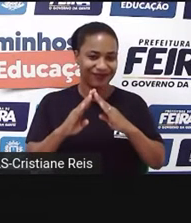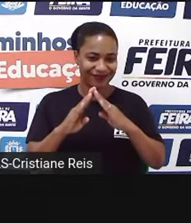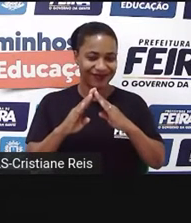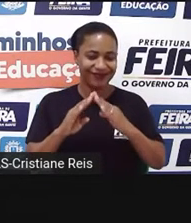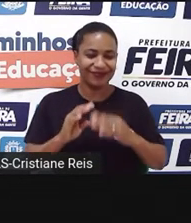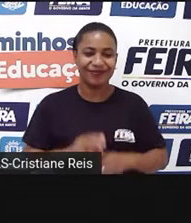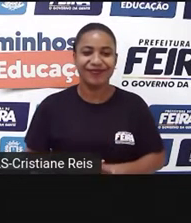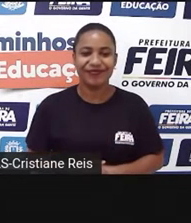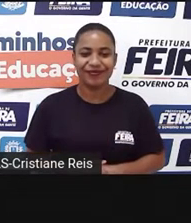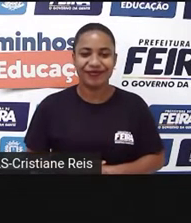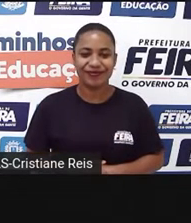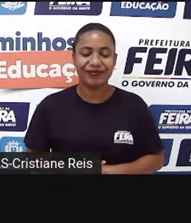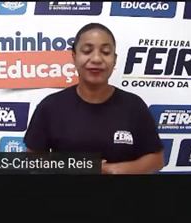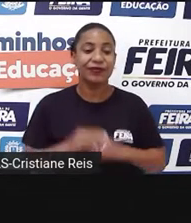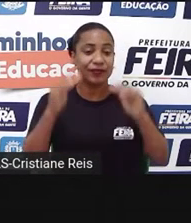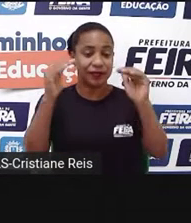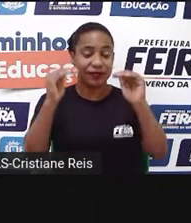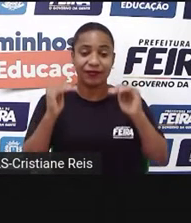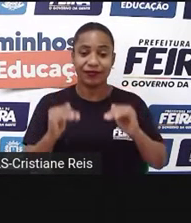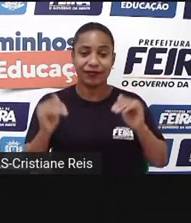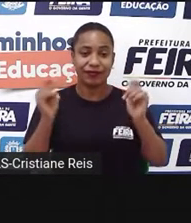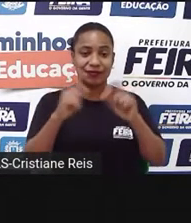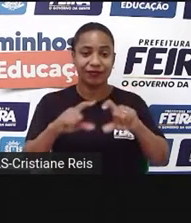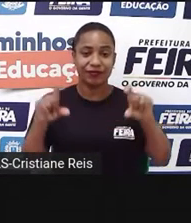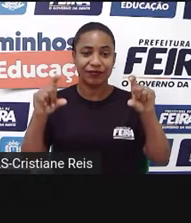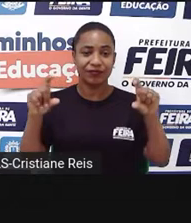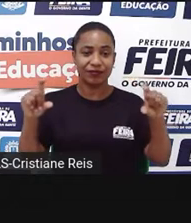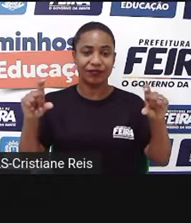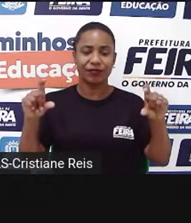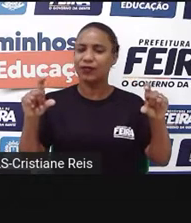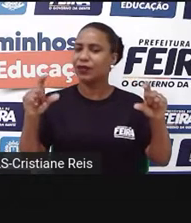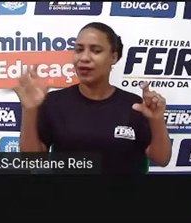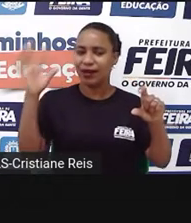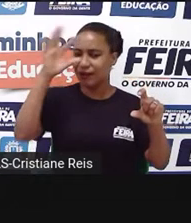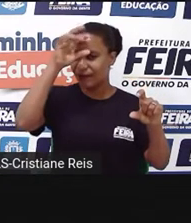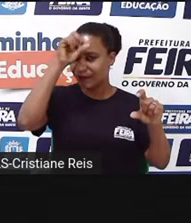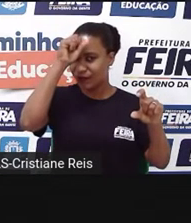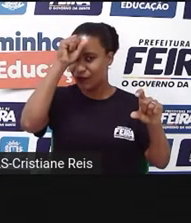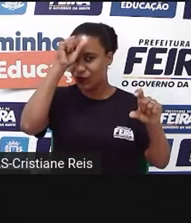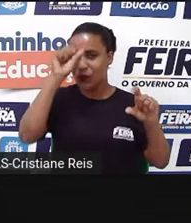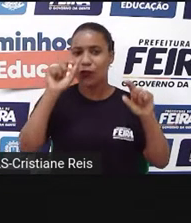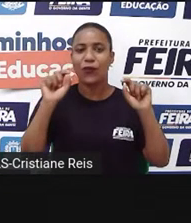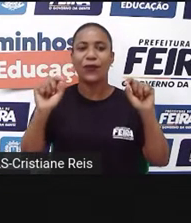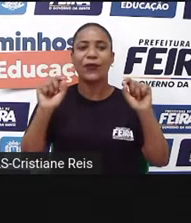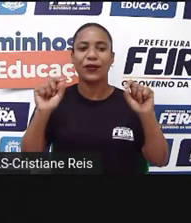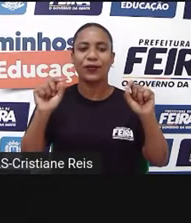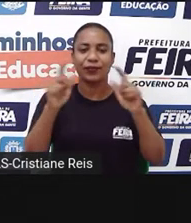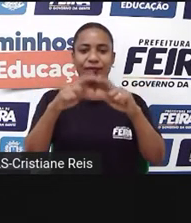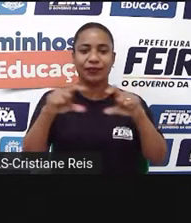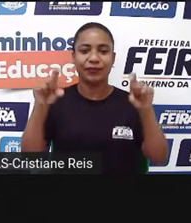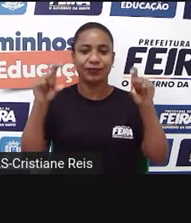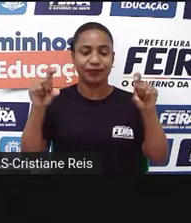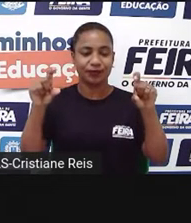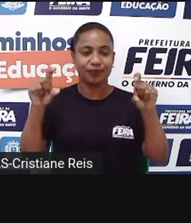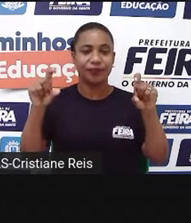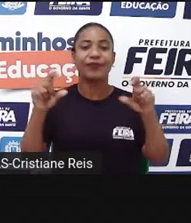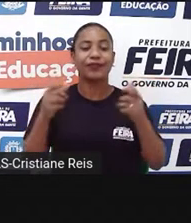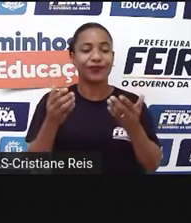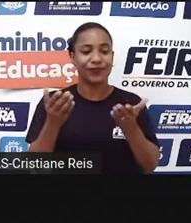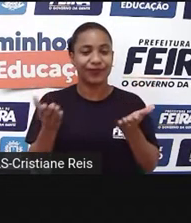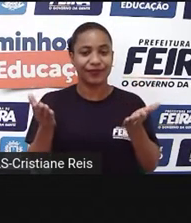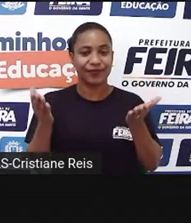Abaixo do cabeçalho, escreva o assunto sobre o qual nós vamos discutir. Tema, tema,